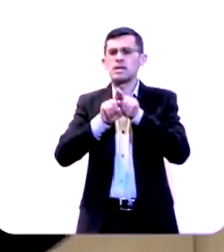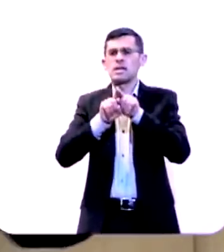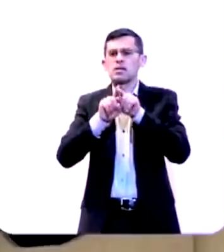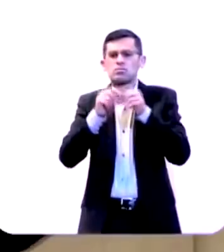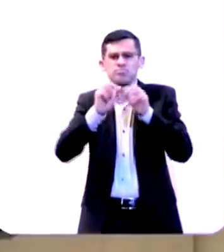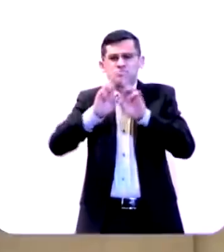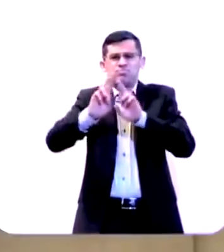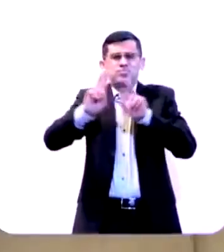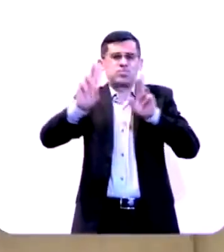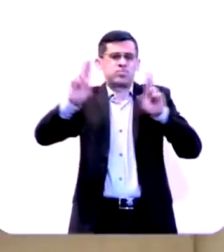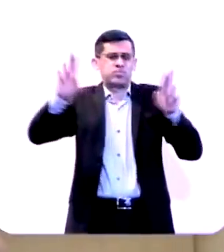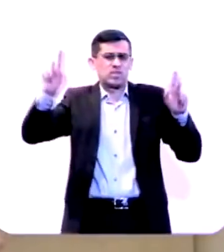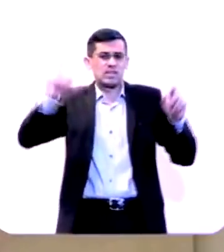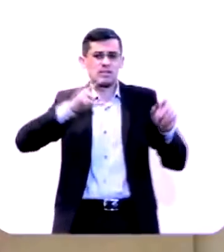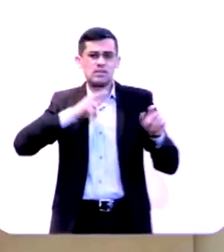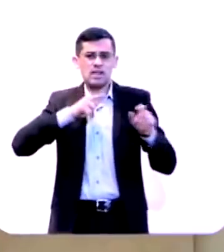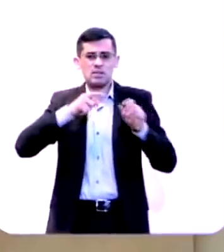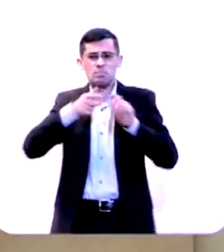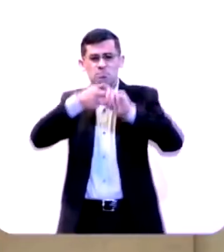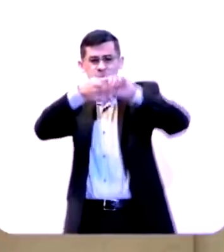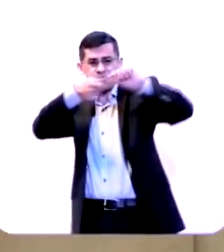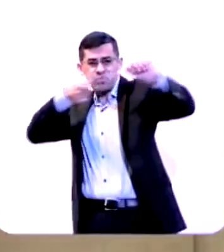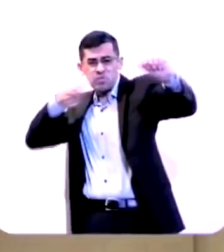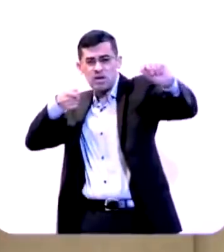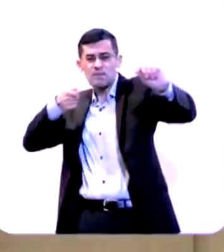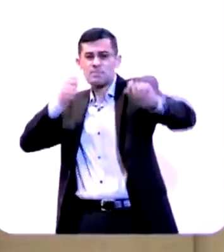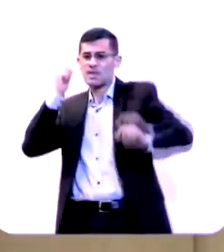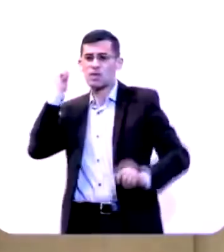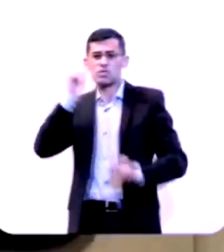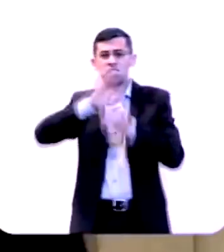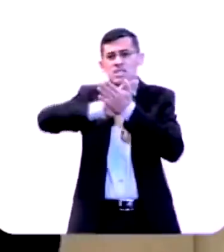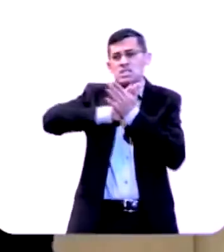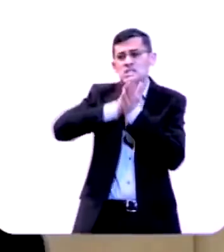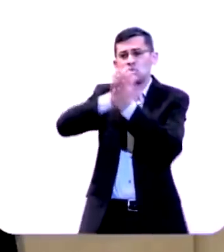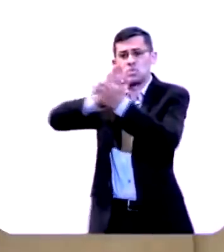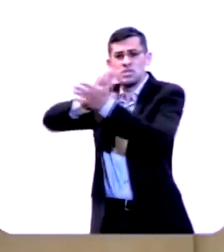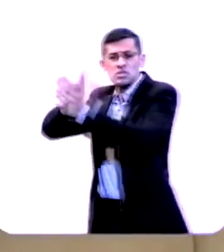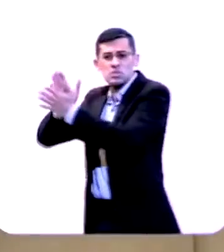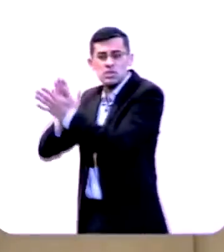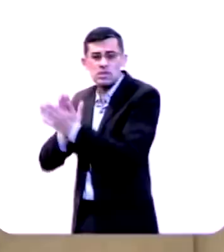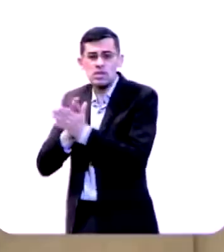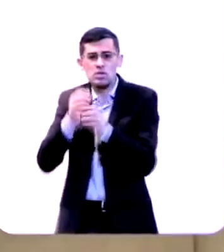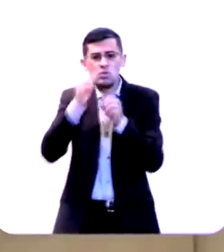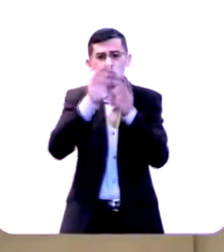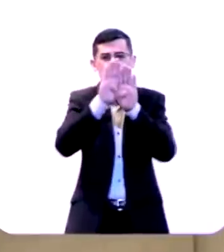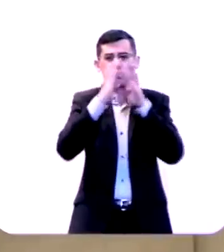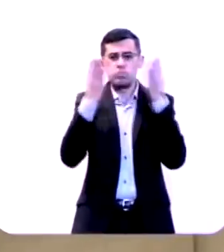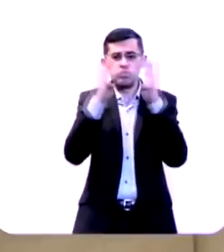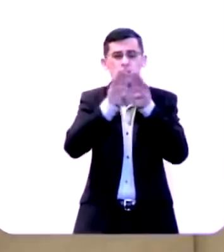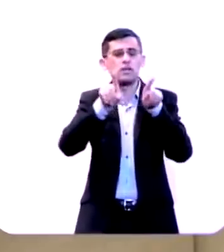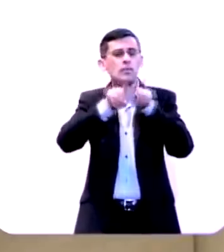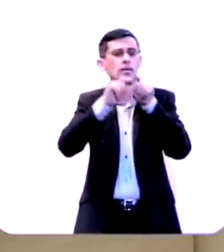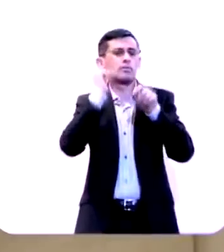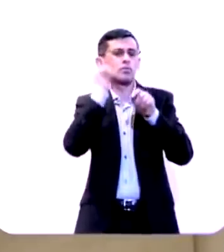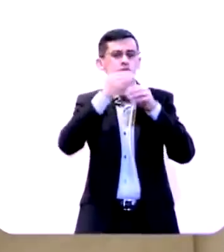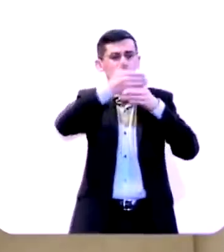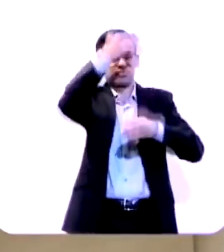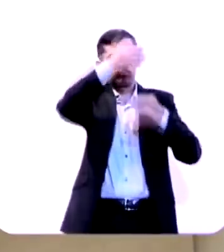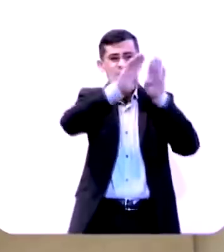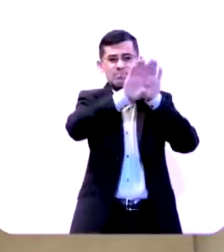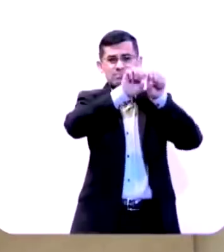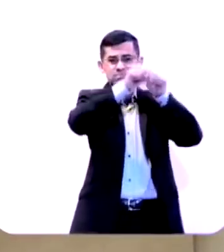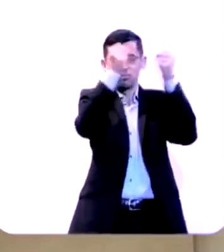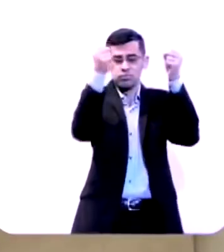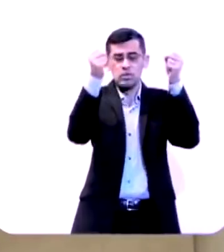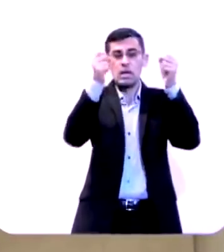ariates que tinham pontas de ferro que eram capazes de destruir os portões da cidade ou abrir brechas nos muros